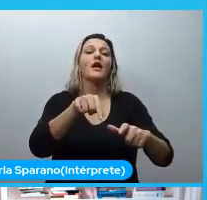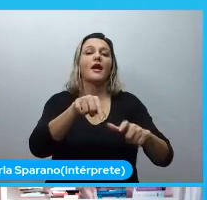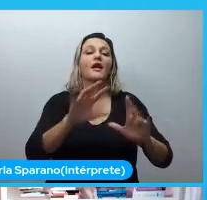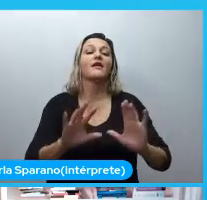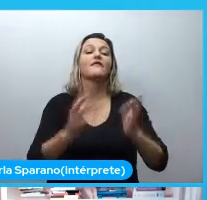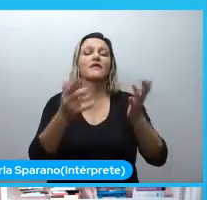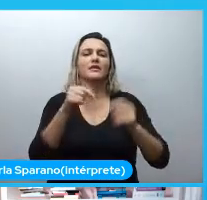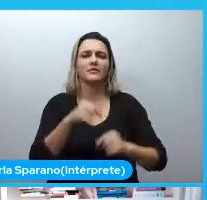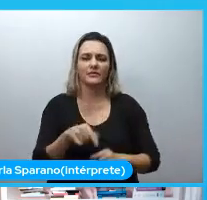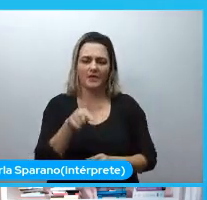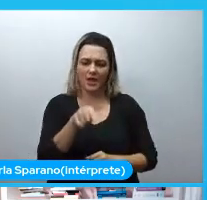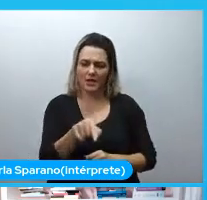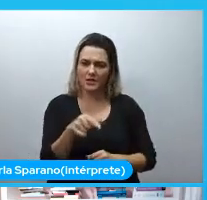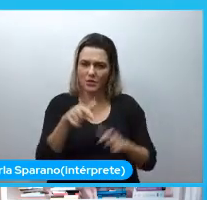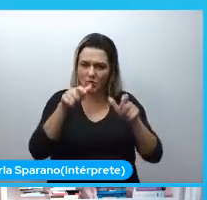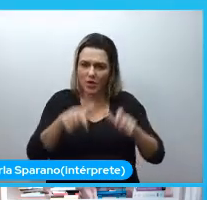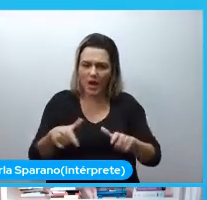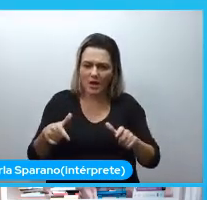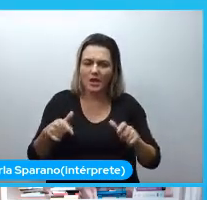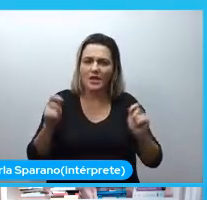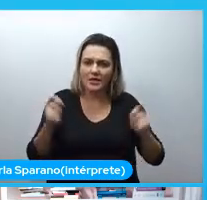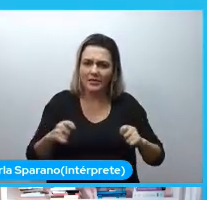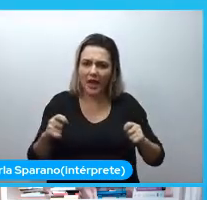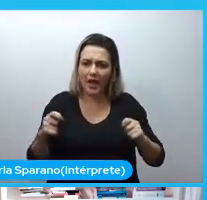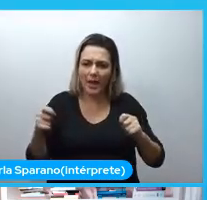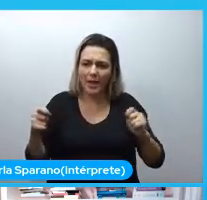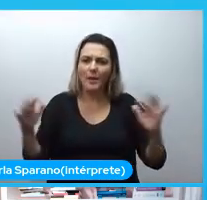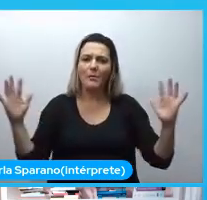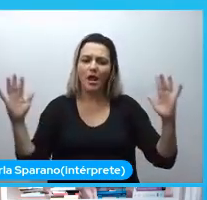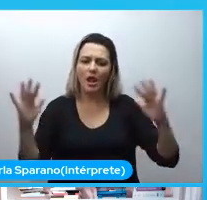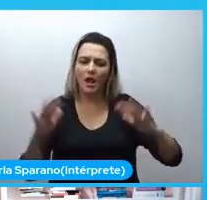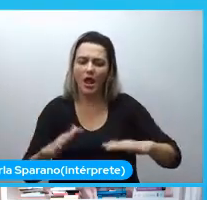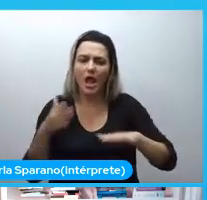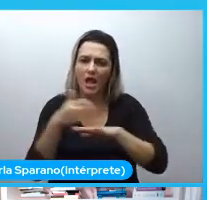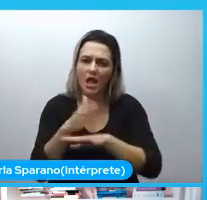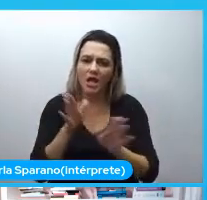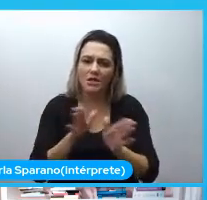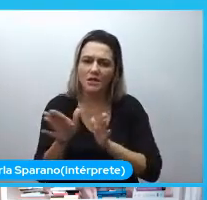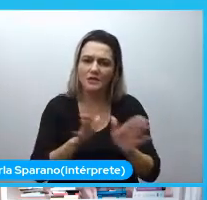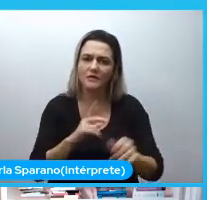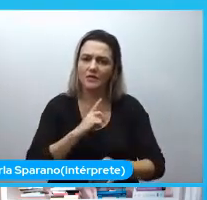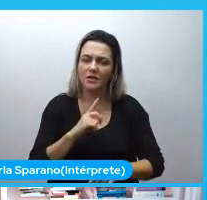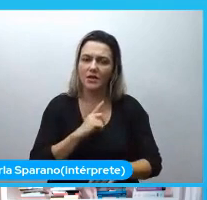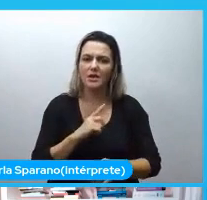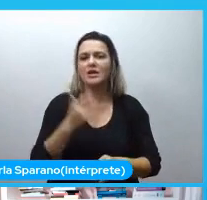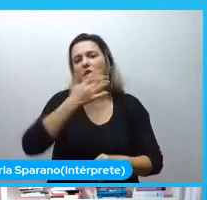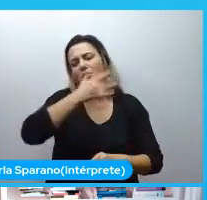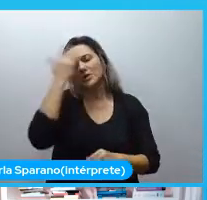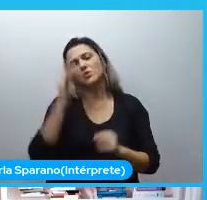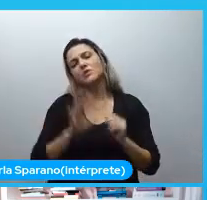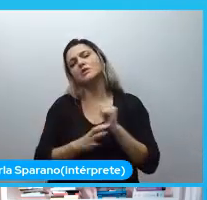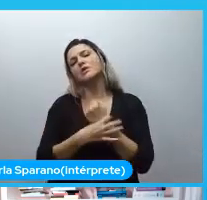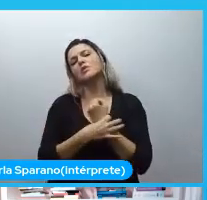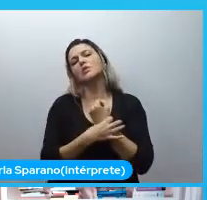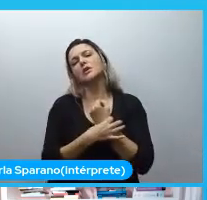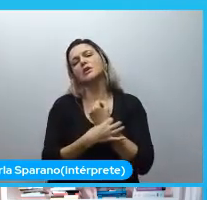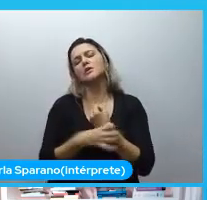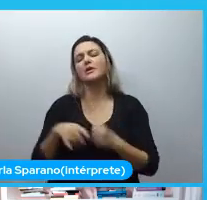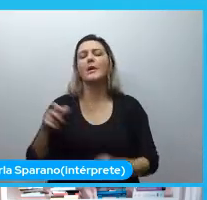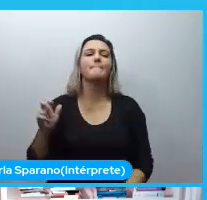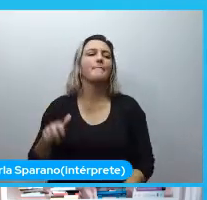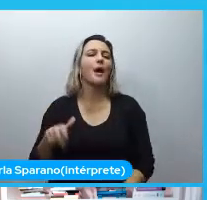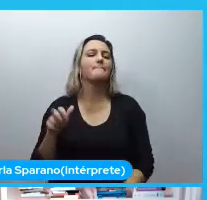As pessoas se sentem seguras caminhando até seu local? Vocês fazem algum tipo de organização para que